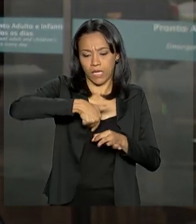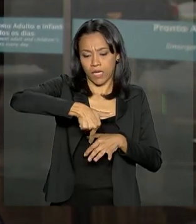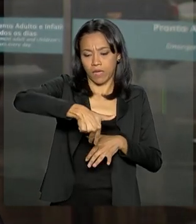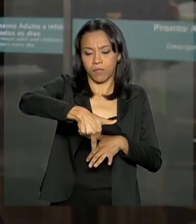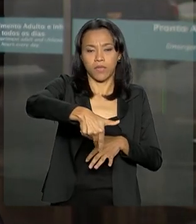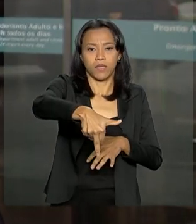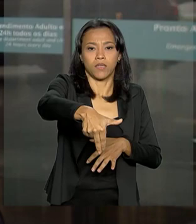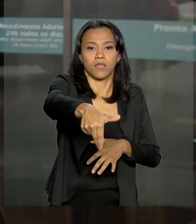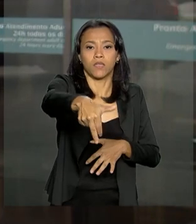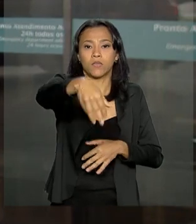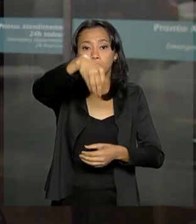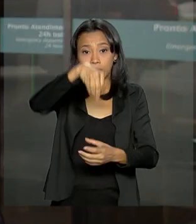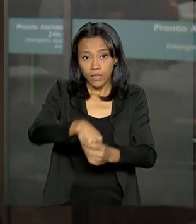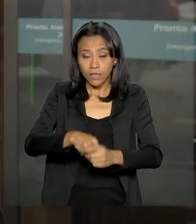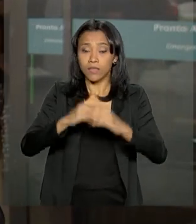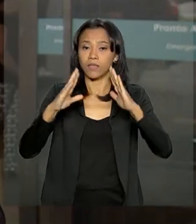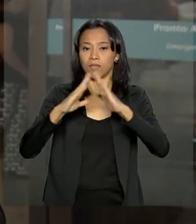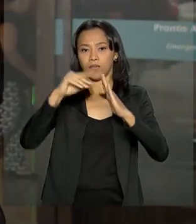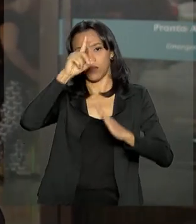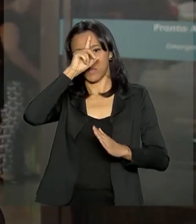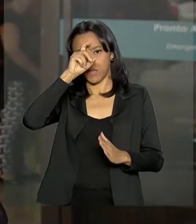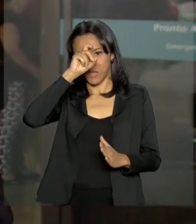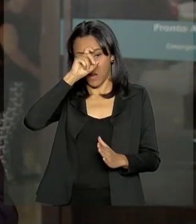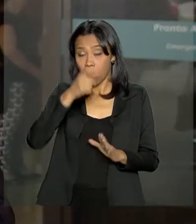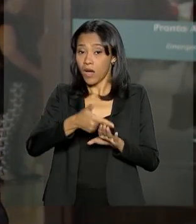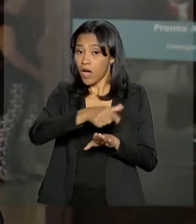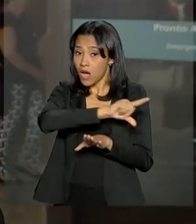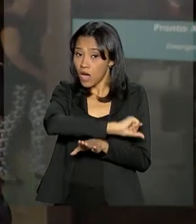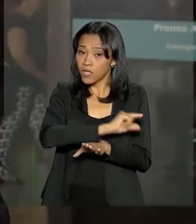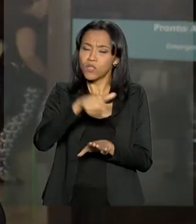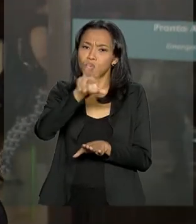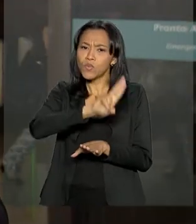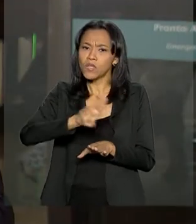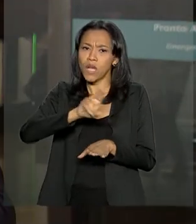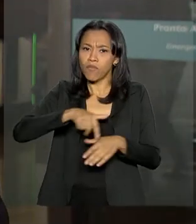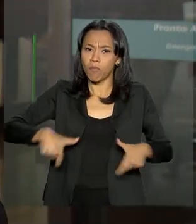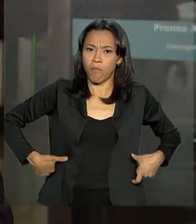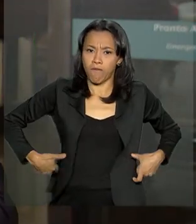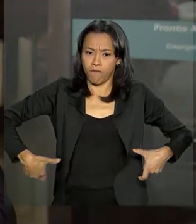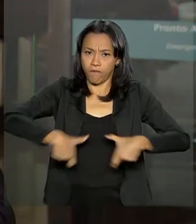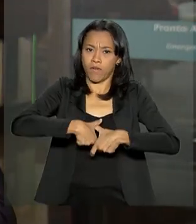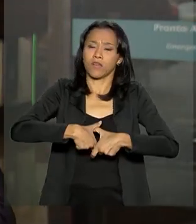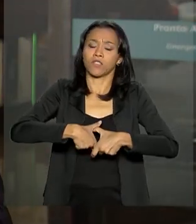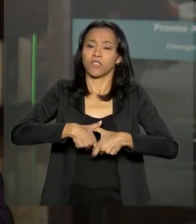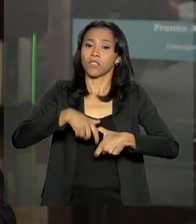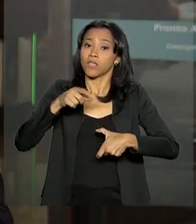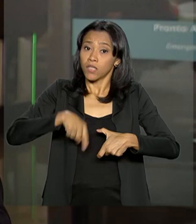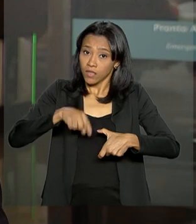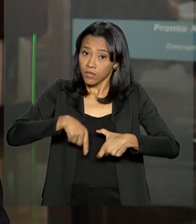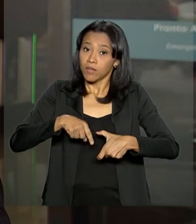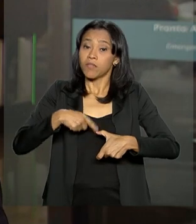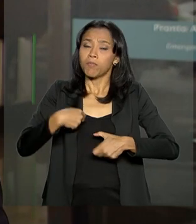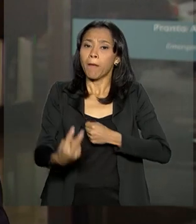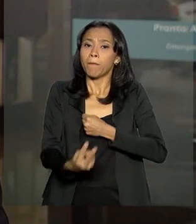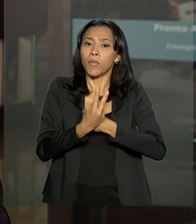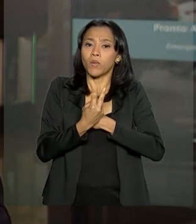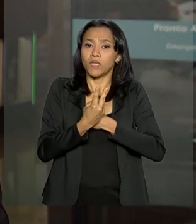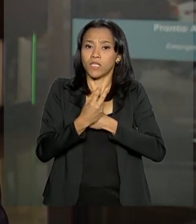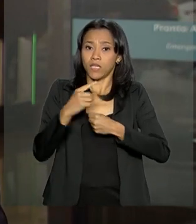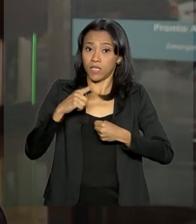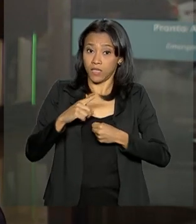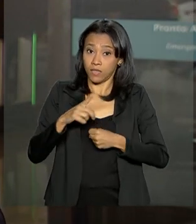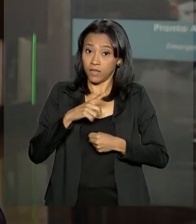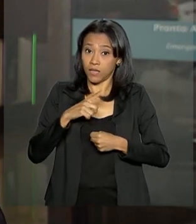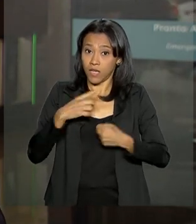corredores do hospital. Até então, o presidente vinha utilizando uma espécie de faixa de segurança que é colocada no tórax e tem uma alça